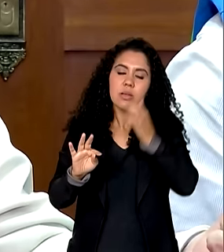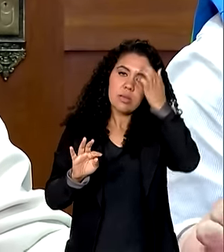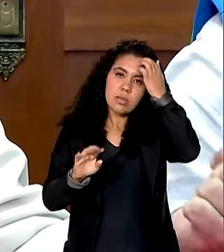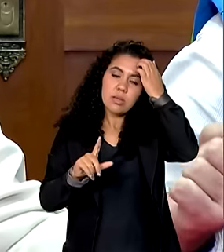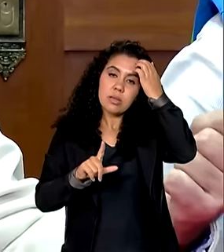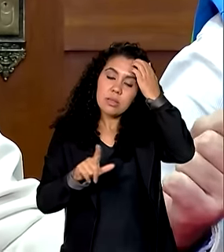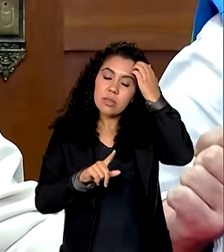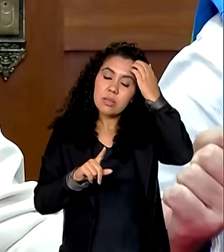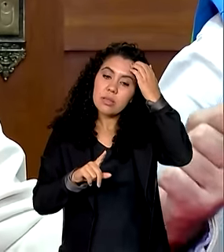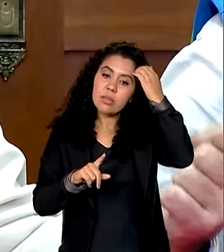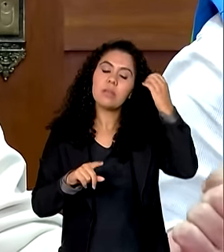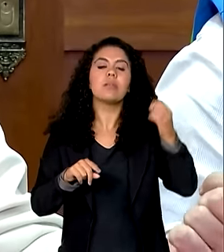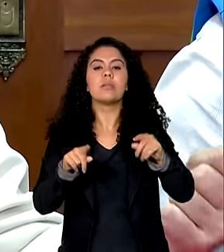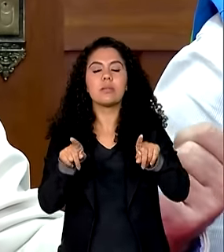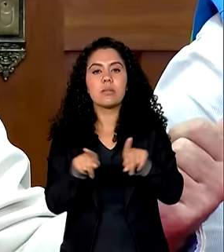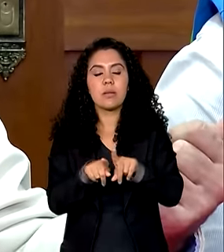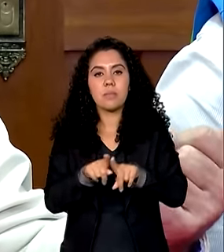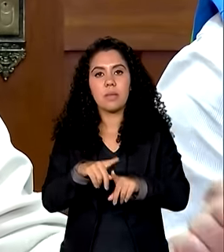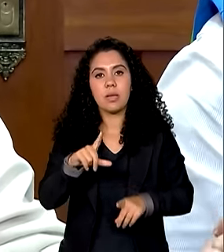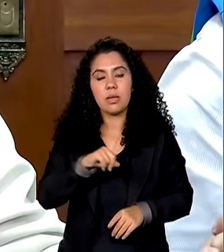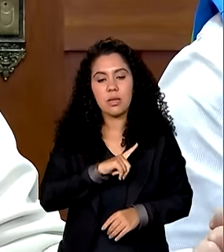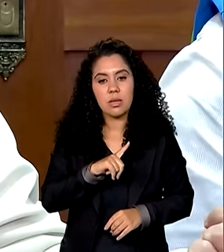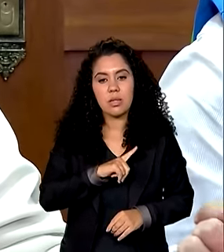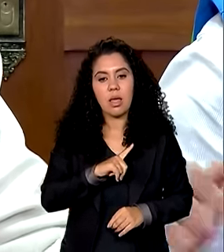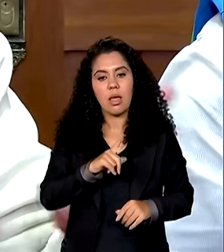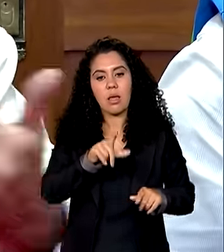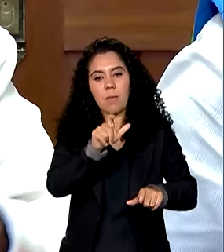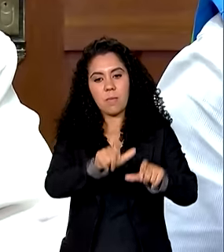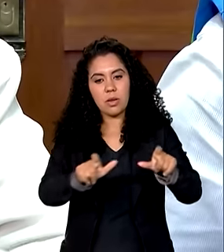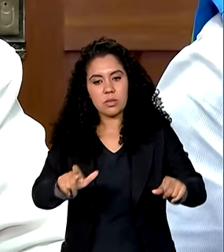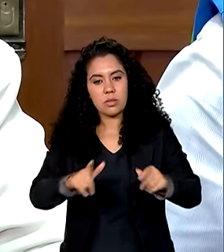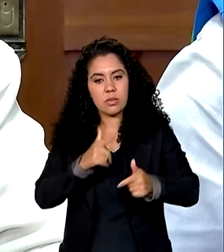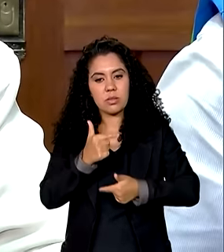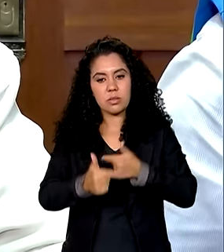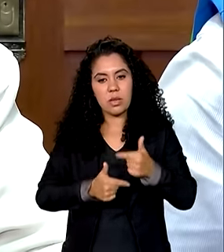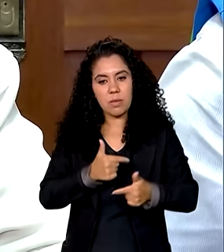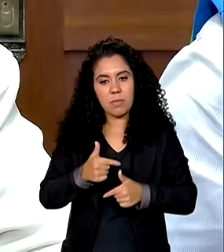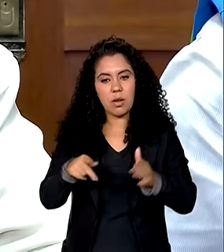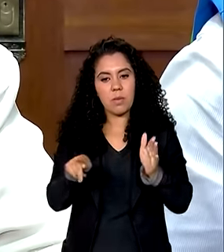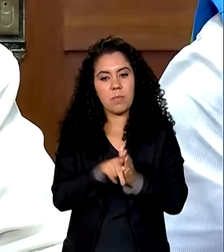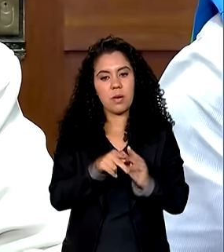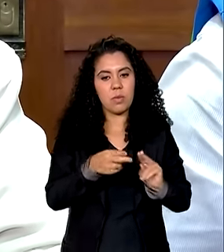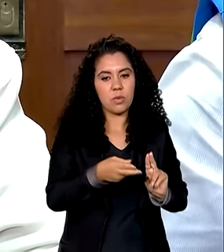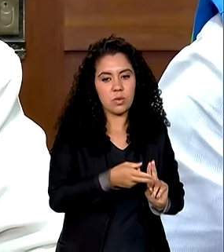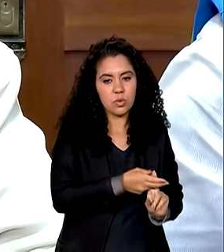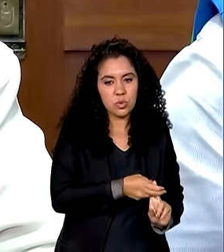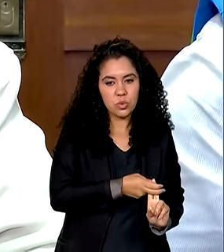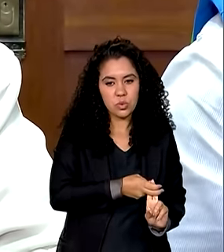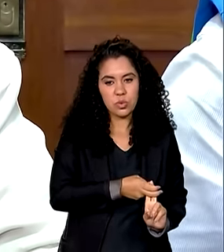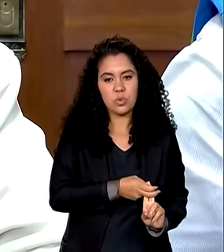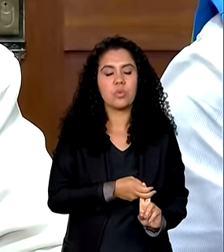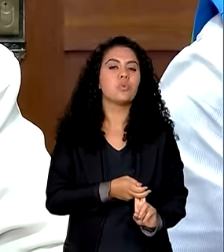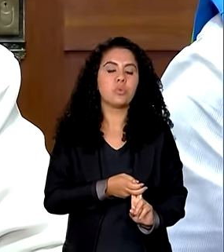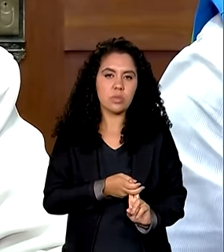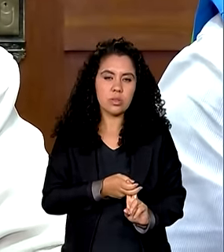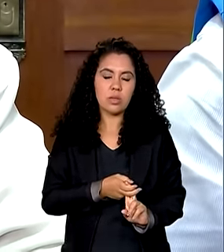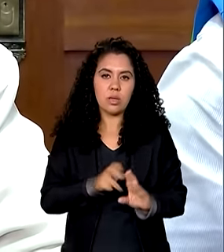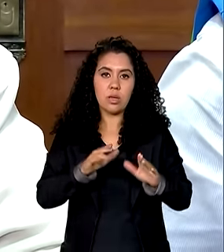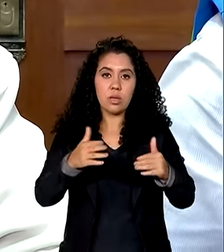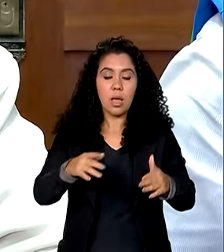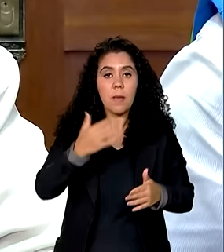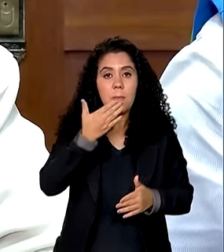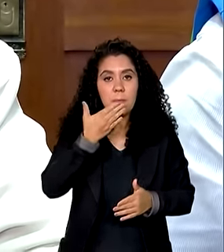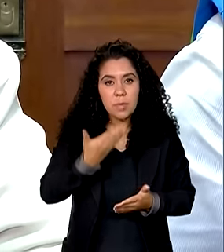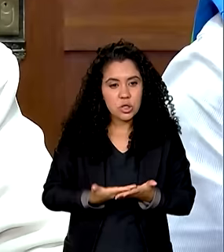contingente de pessoas trabalhando da força nacional do SUS e na medida que as solicitações forem